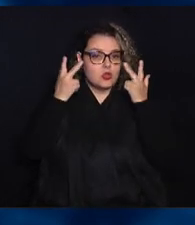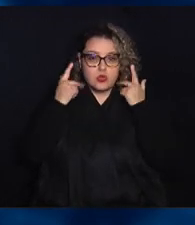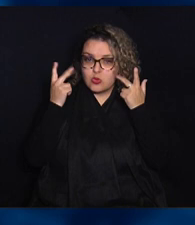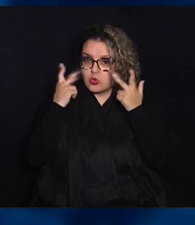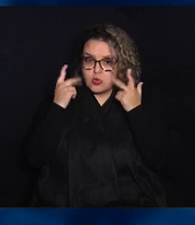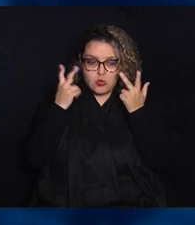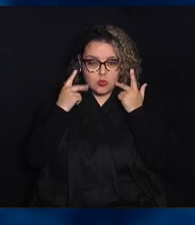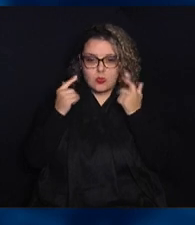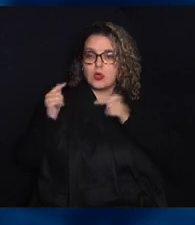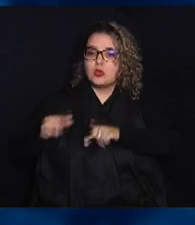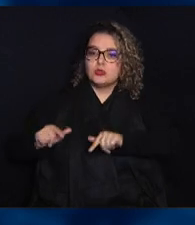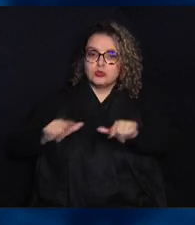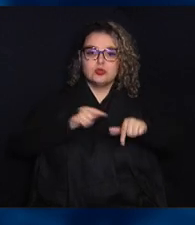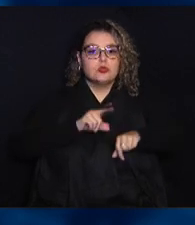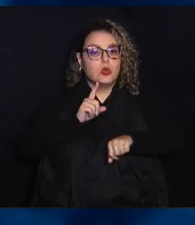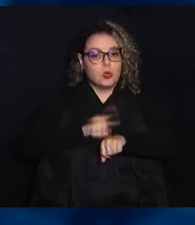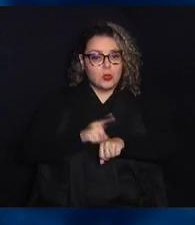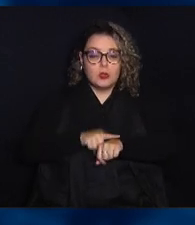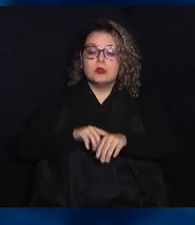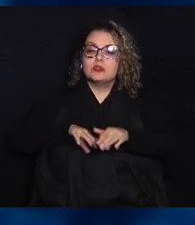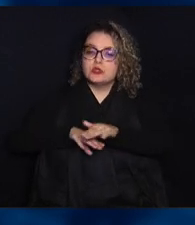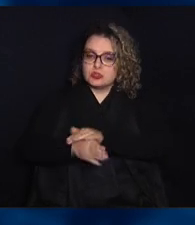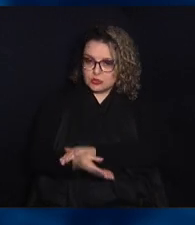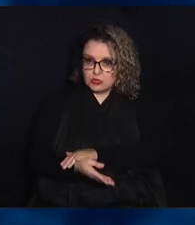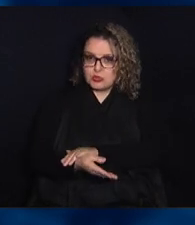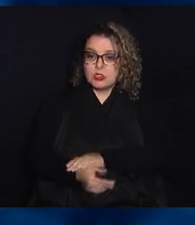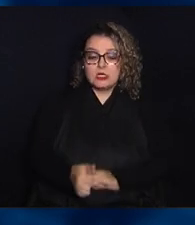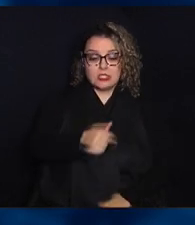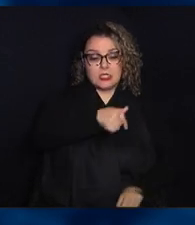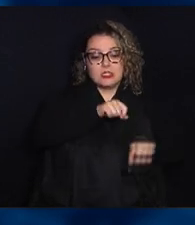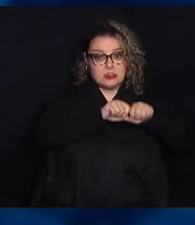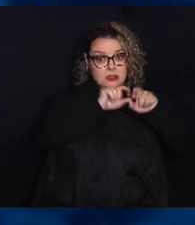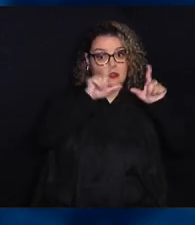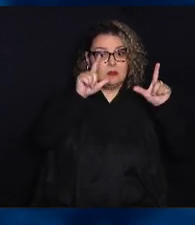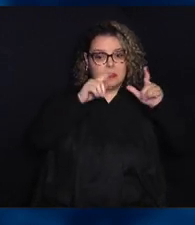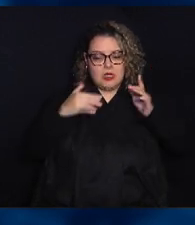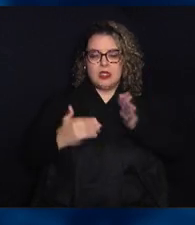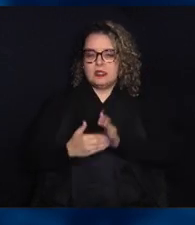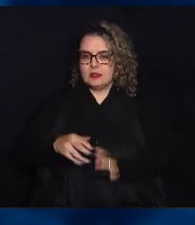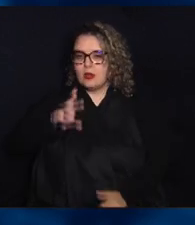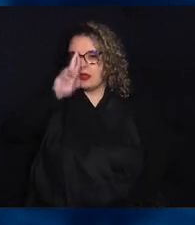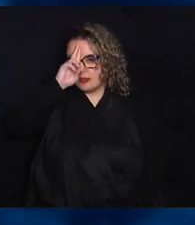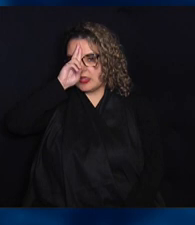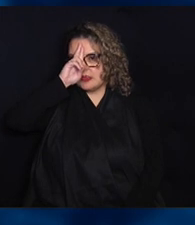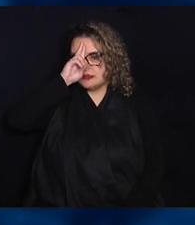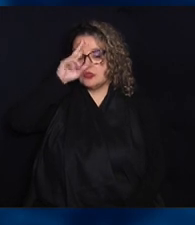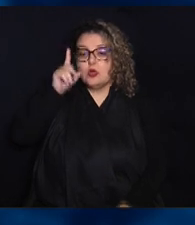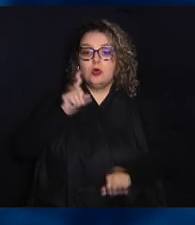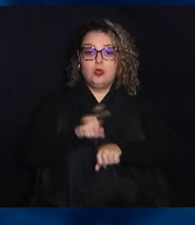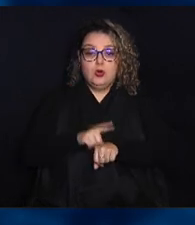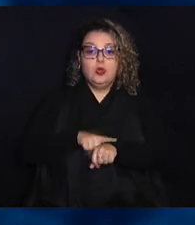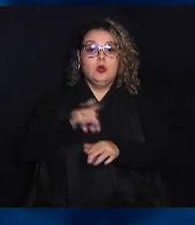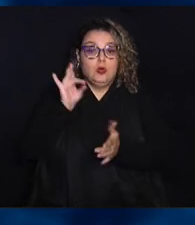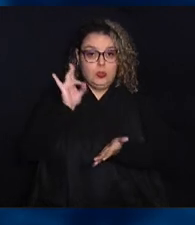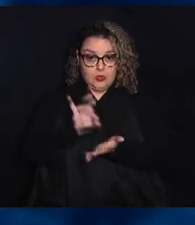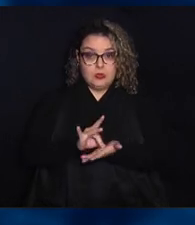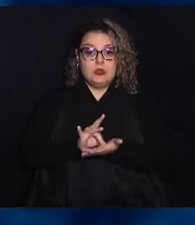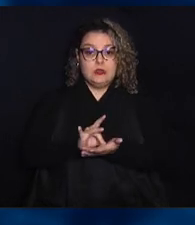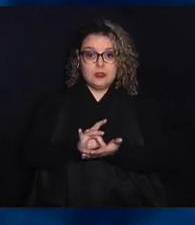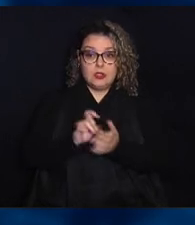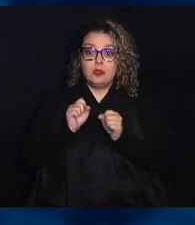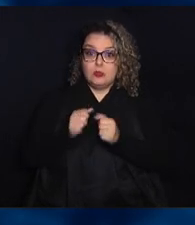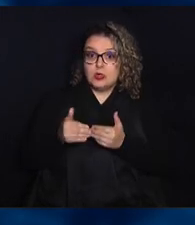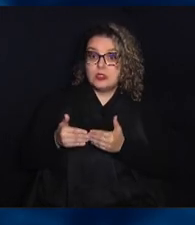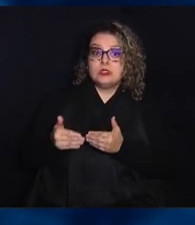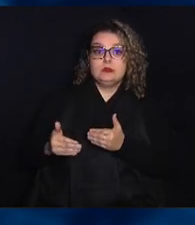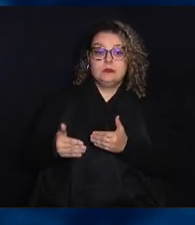nos locais e horários de costume, das 7 horas da manhã ao meio-dia. Horário oficial pode se estender.